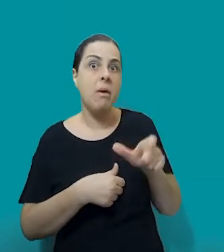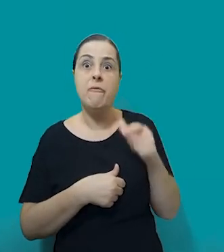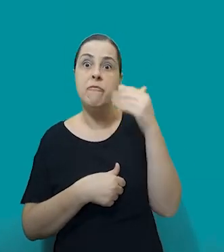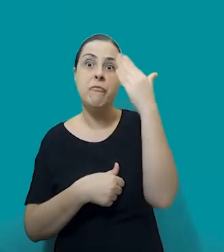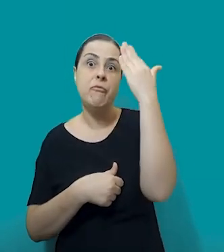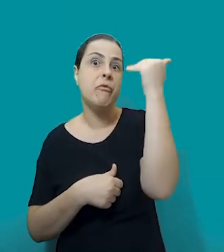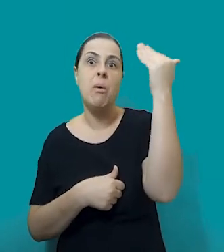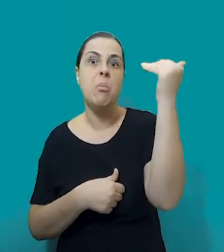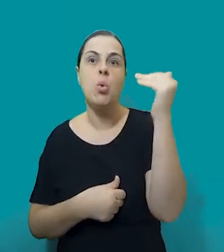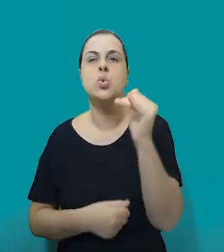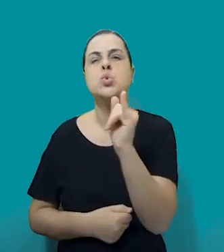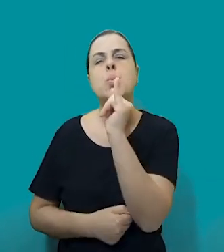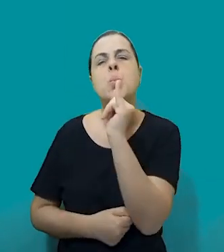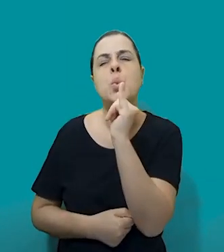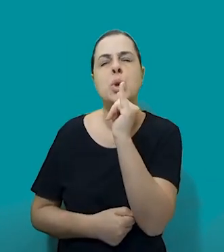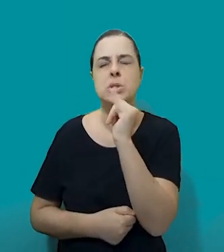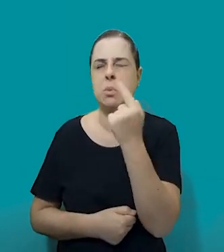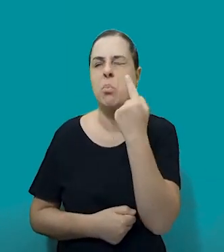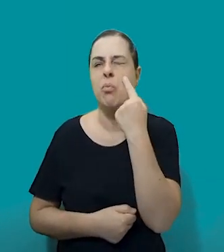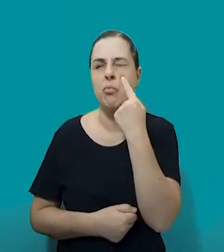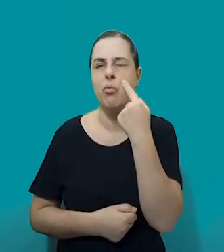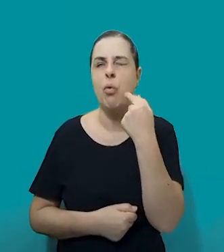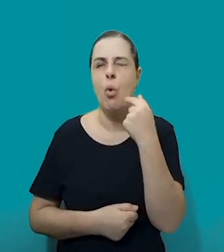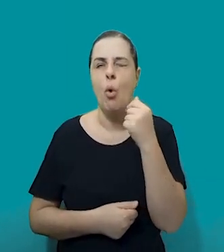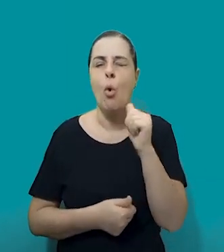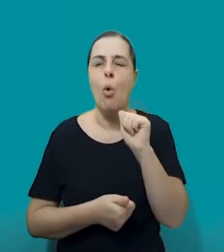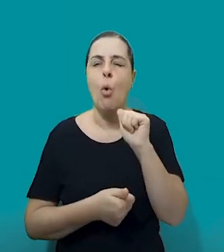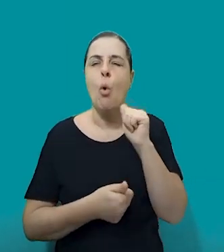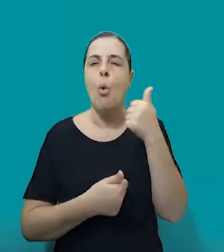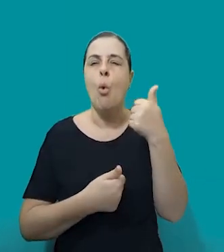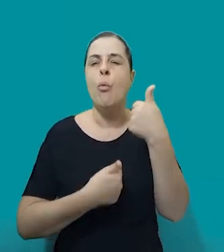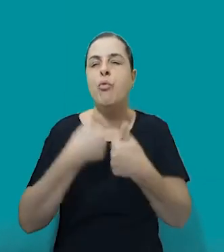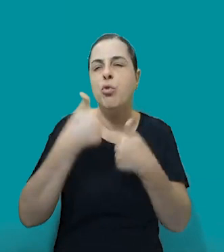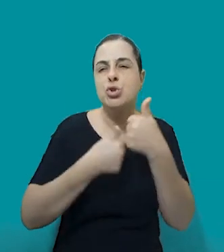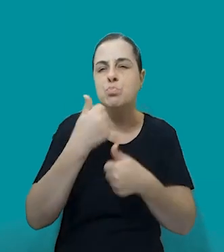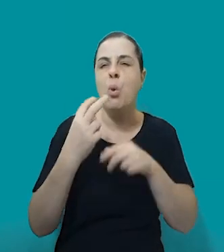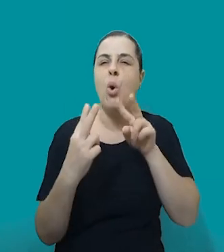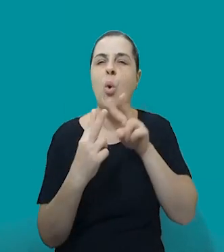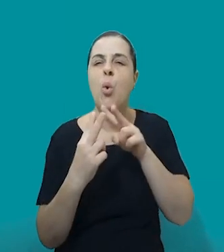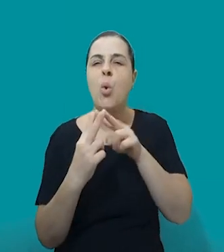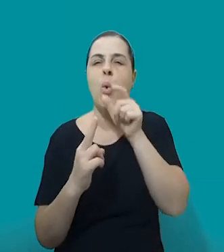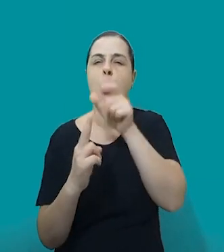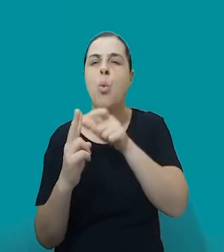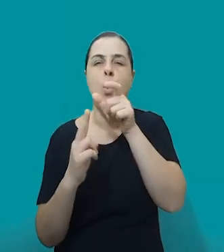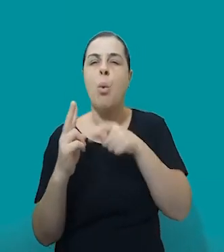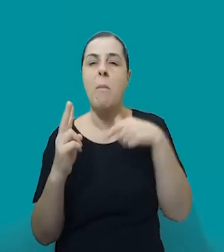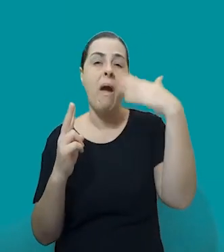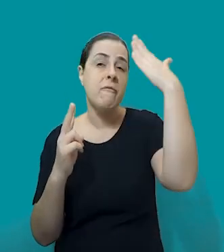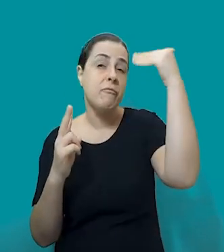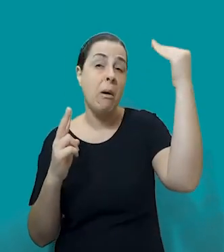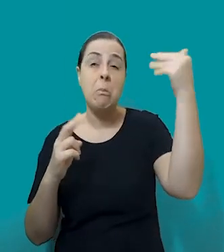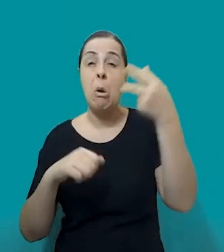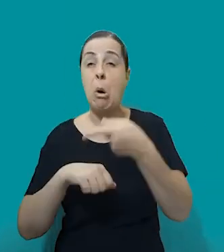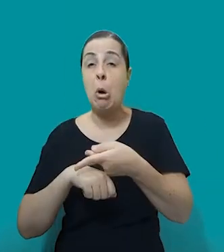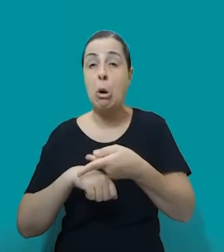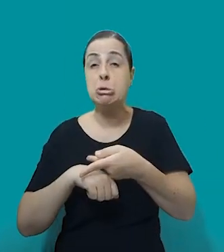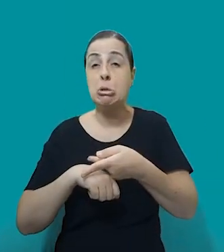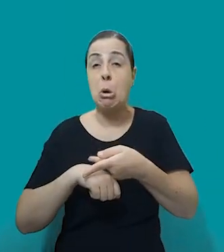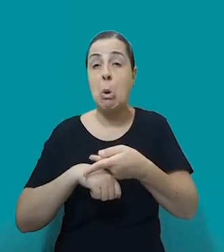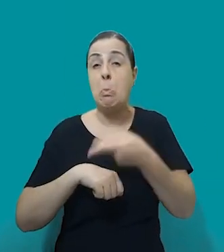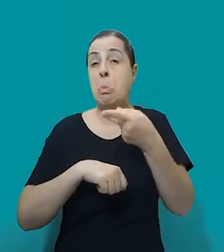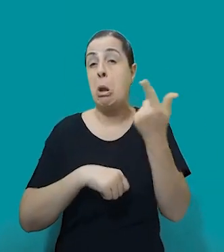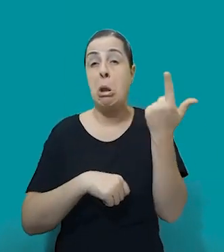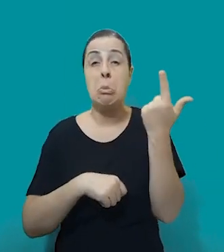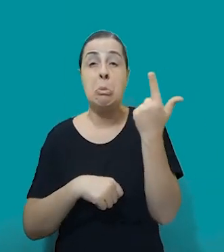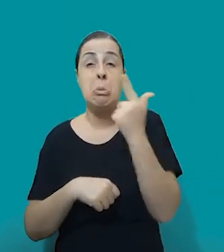no caso agora, gente está com esses dois casos, dois jogadores de futebol, dois jogadores premiadíssimos, né? De enorme talento